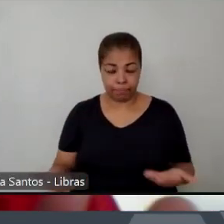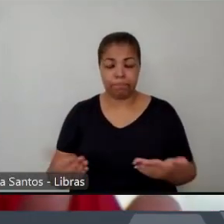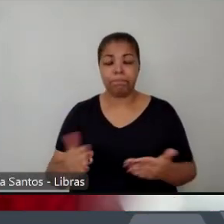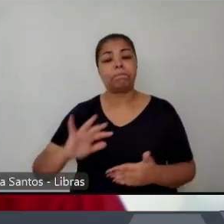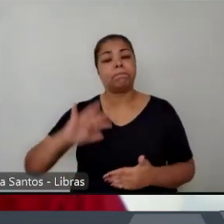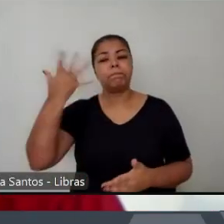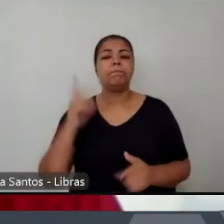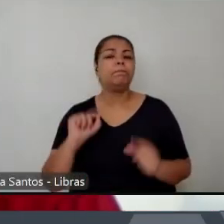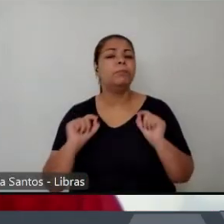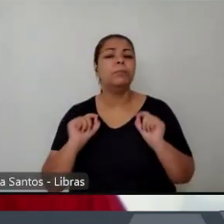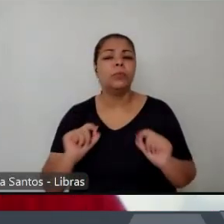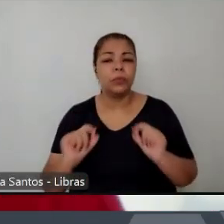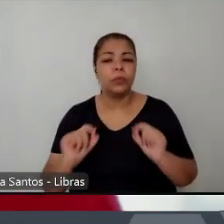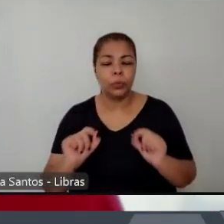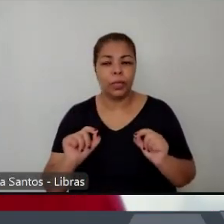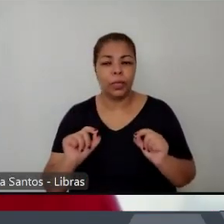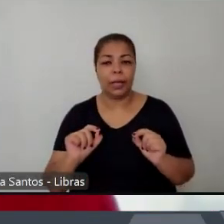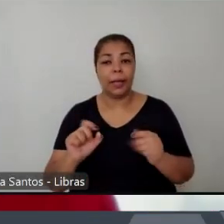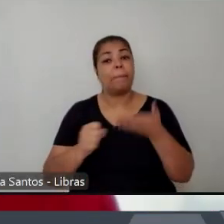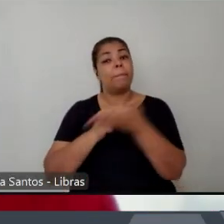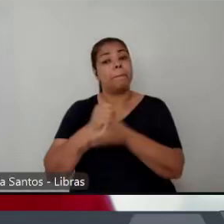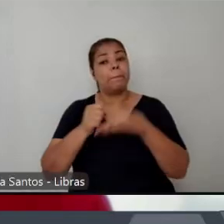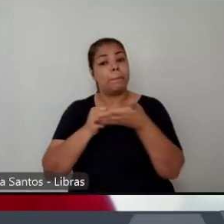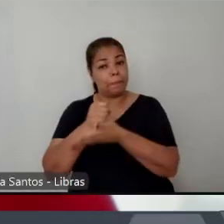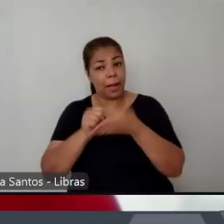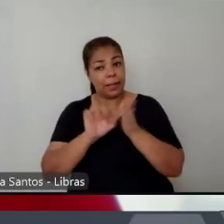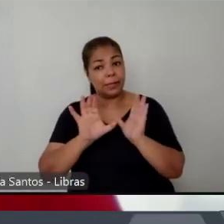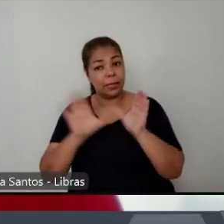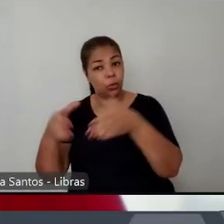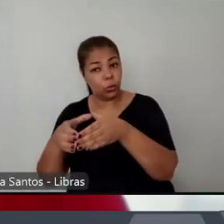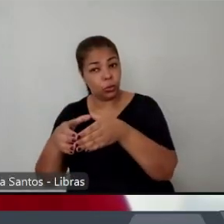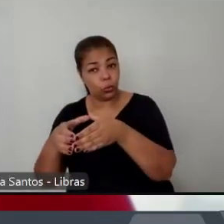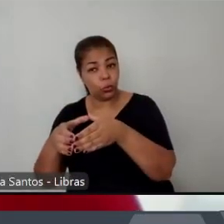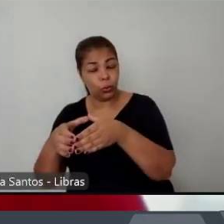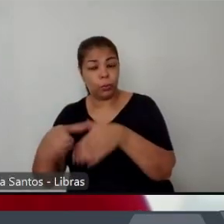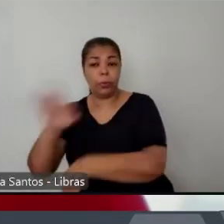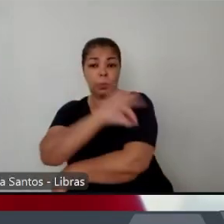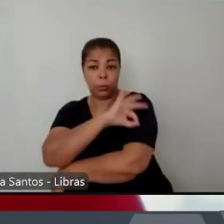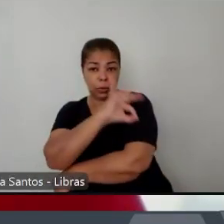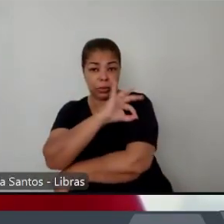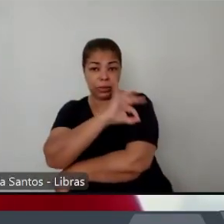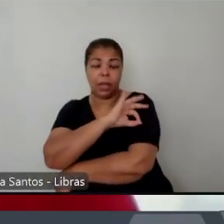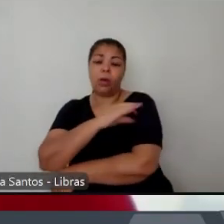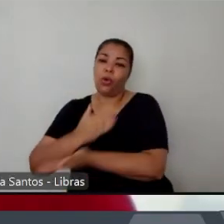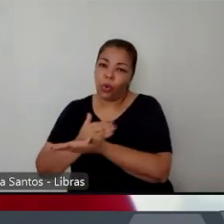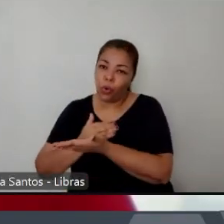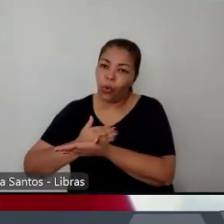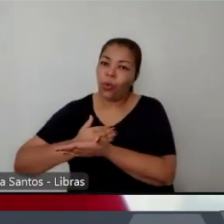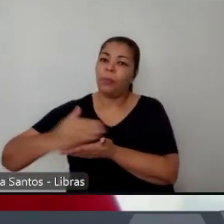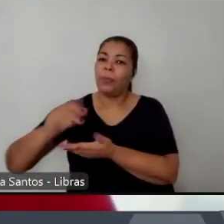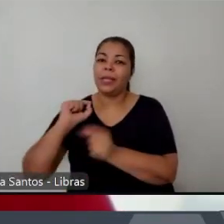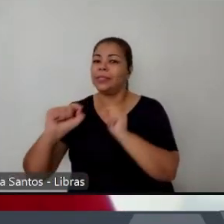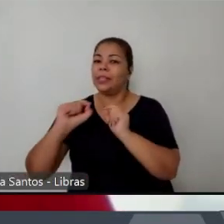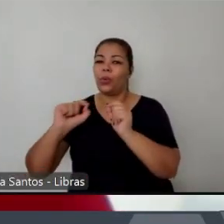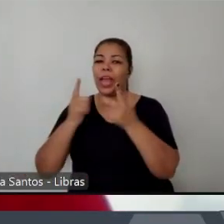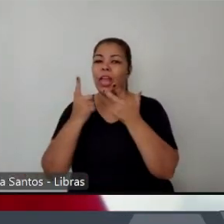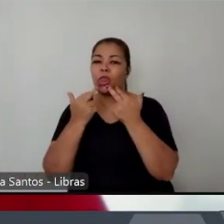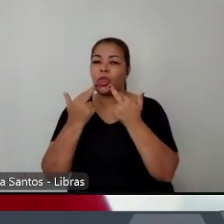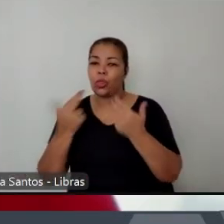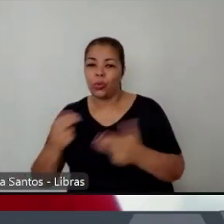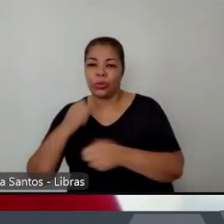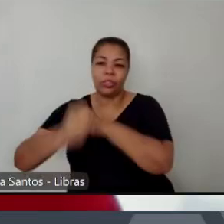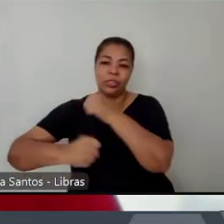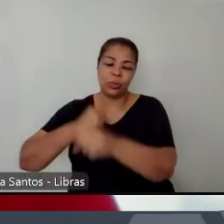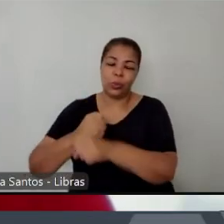base dos policiais que vão formar os primeiros esquadrões da morte que começam a ser manchetes dos jornais cariocas em 1968,